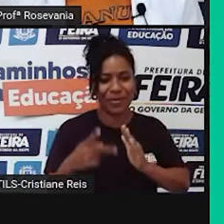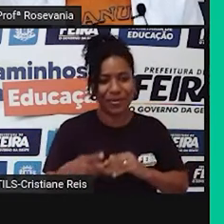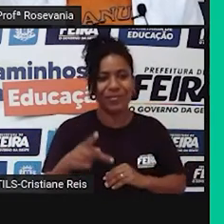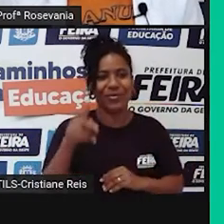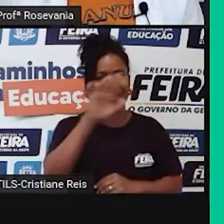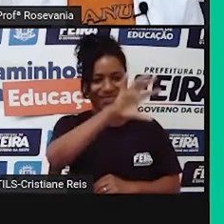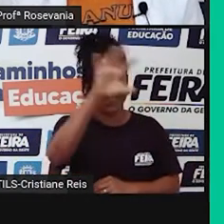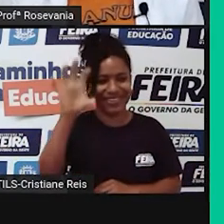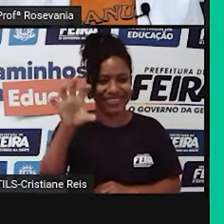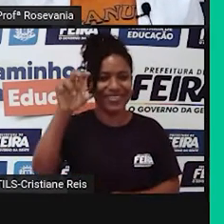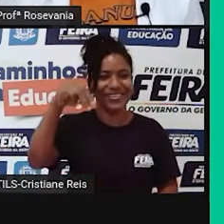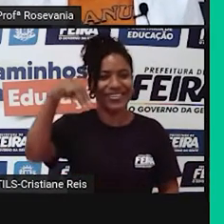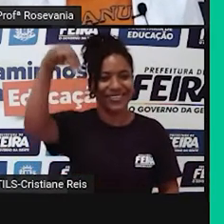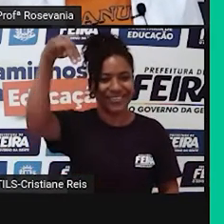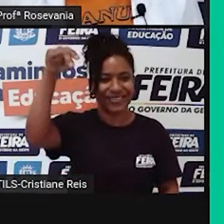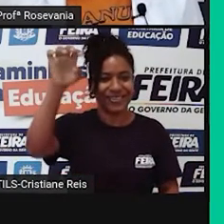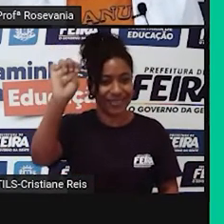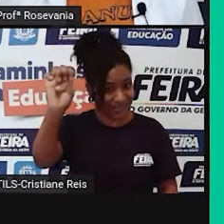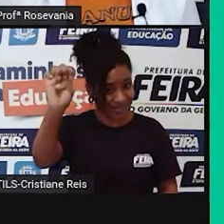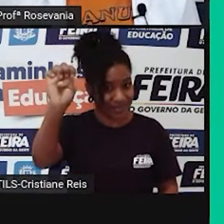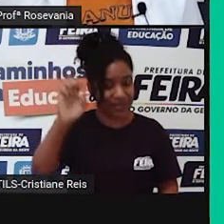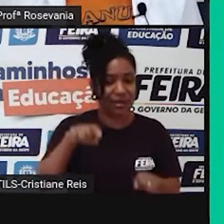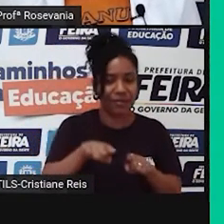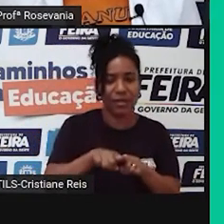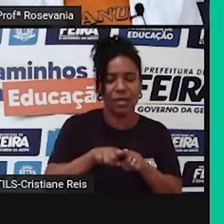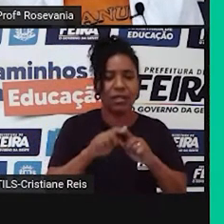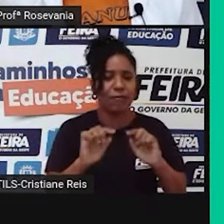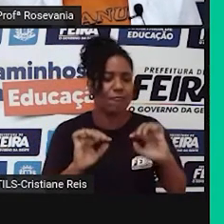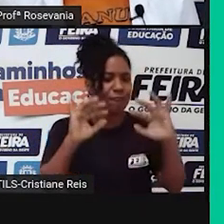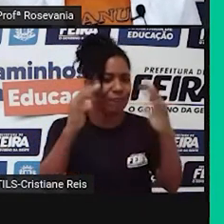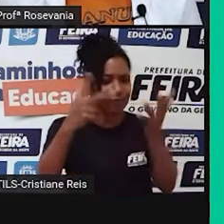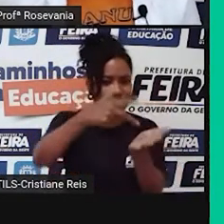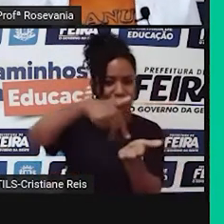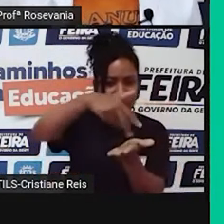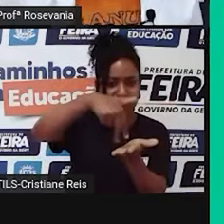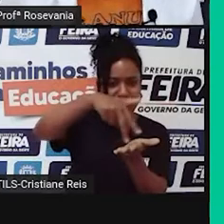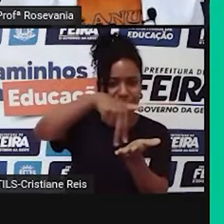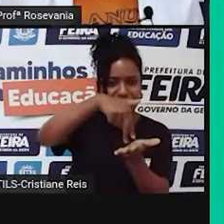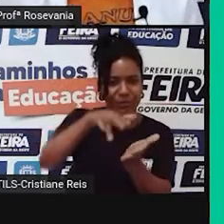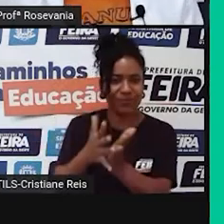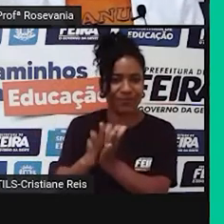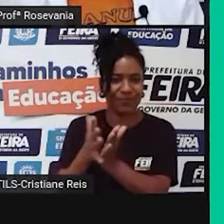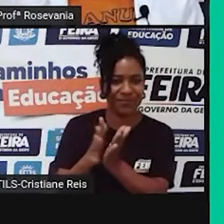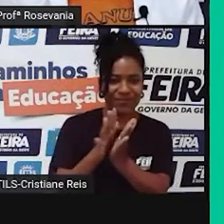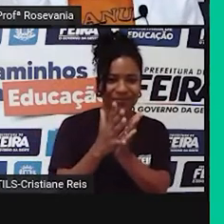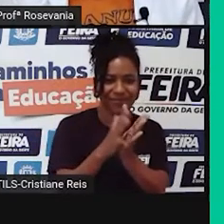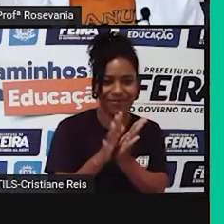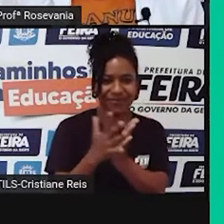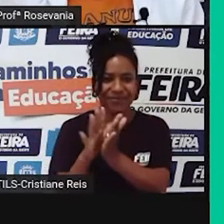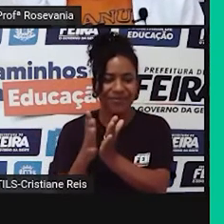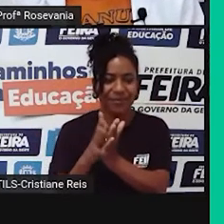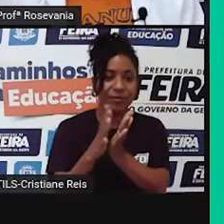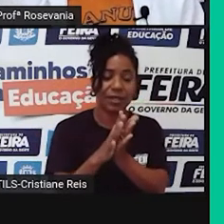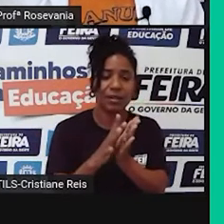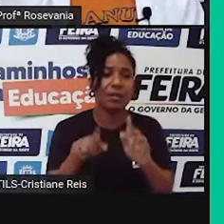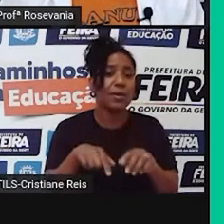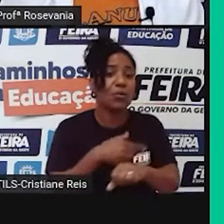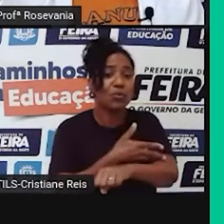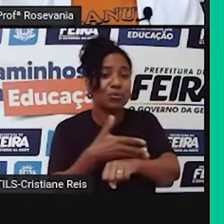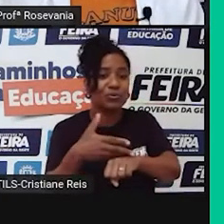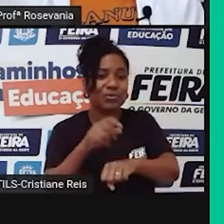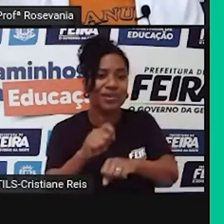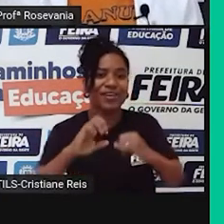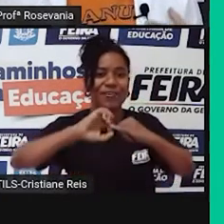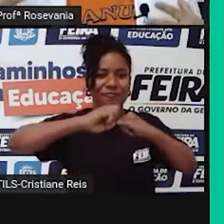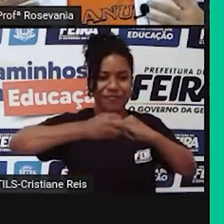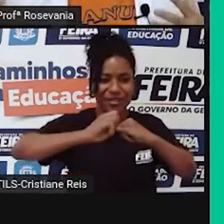região, principalmente no período do forró, nos sambas de roda, nas batas, né, que a gente tem a bata do feijão aqui em